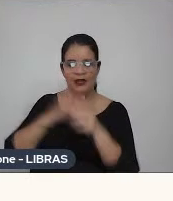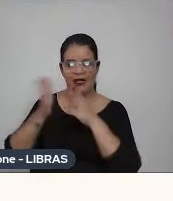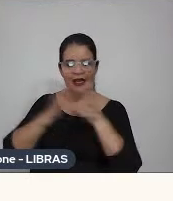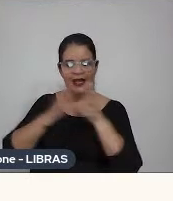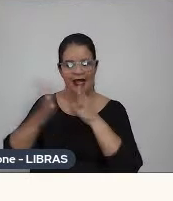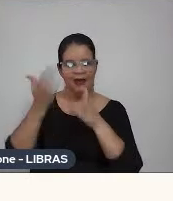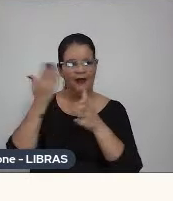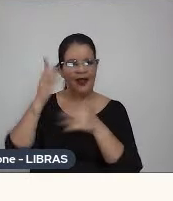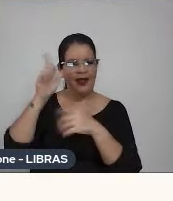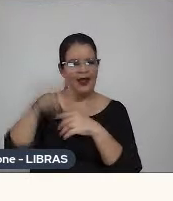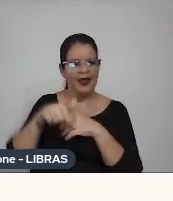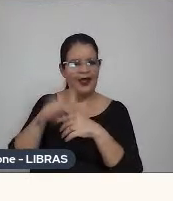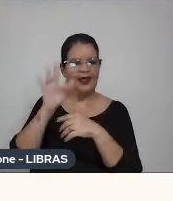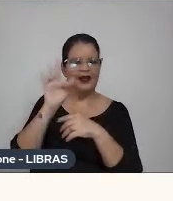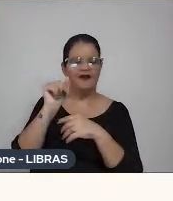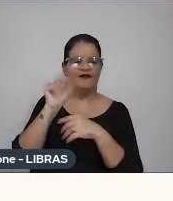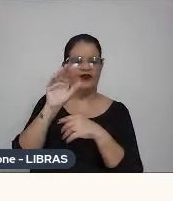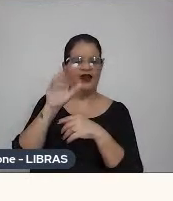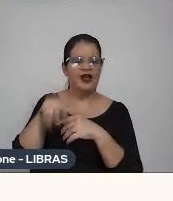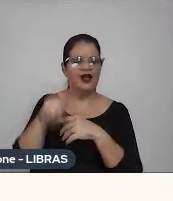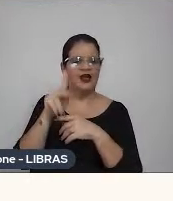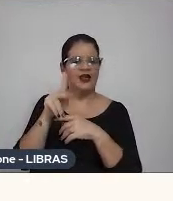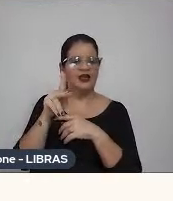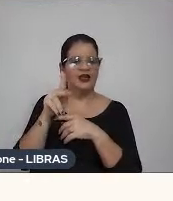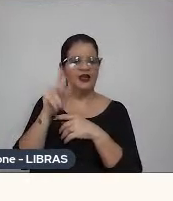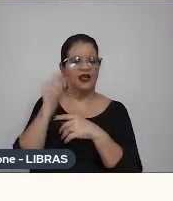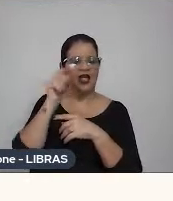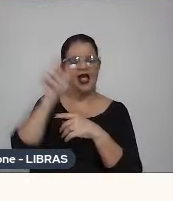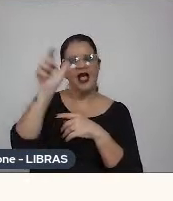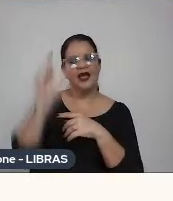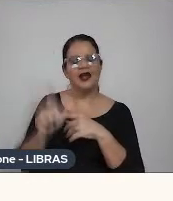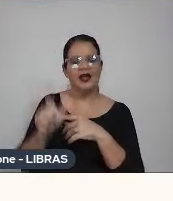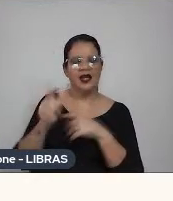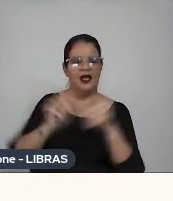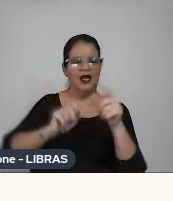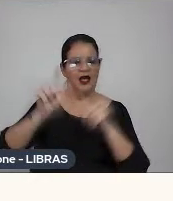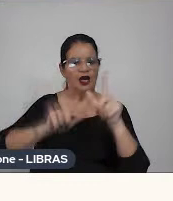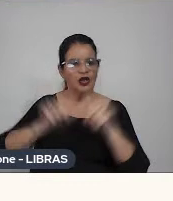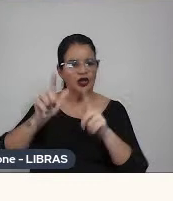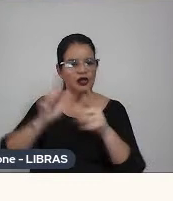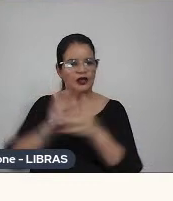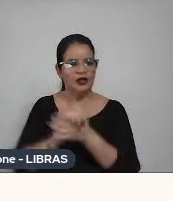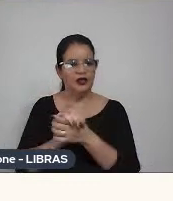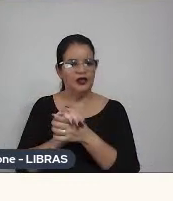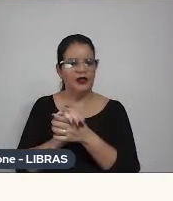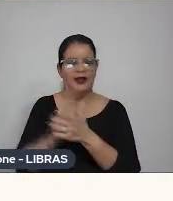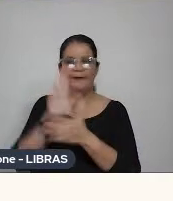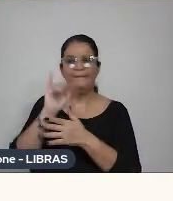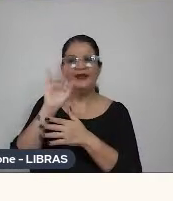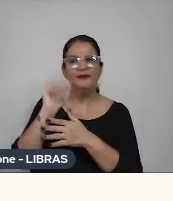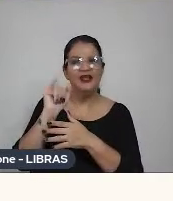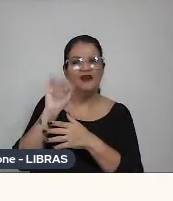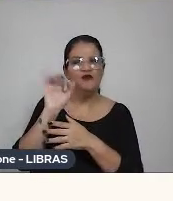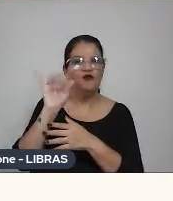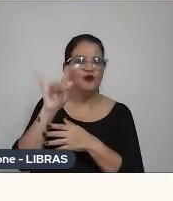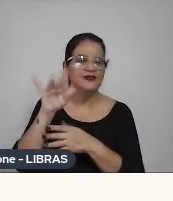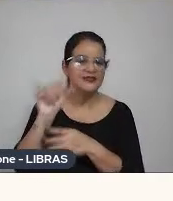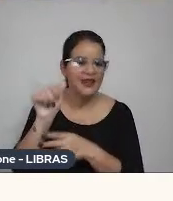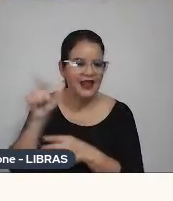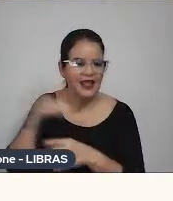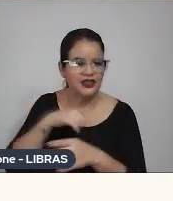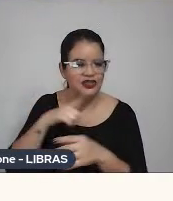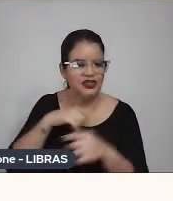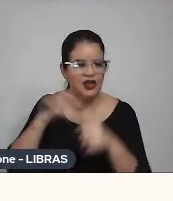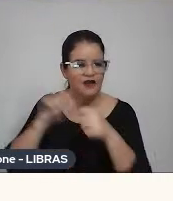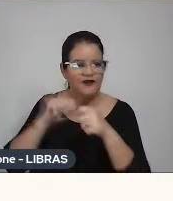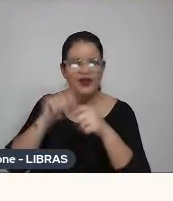era o Frankenstein Punk e o Garota das Telas, que é do Cauamburguer e da Lili Fonseca, eles tinham feito esses